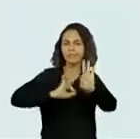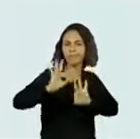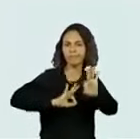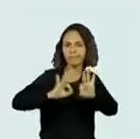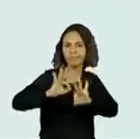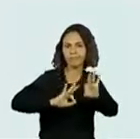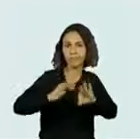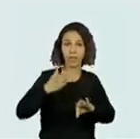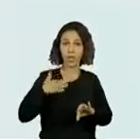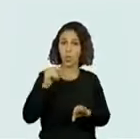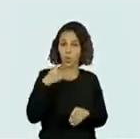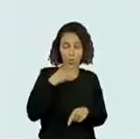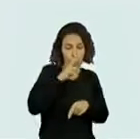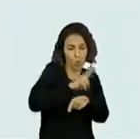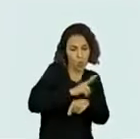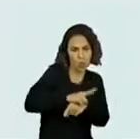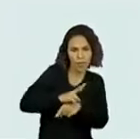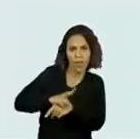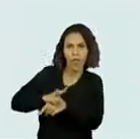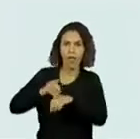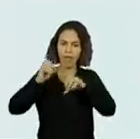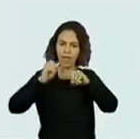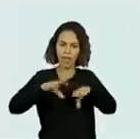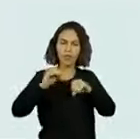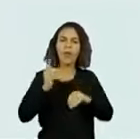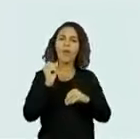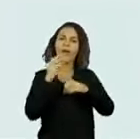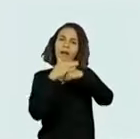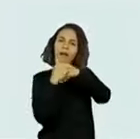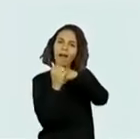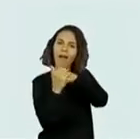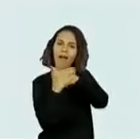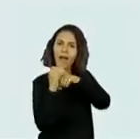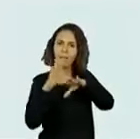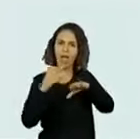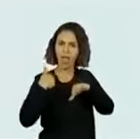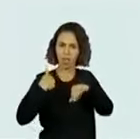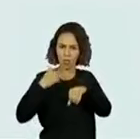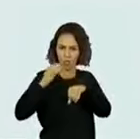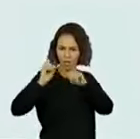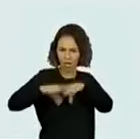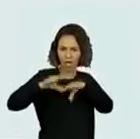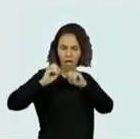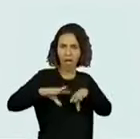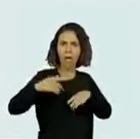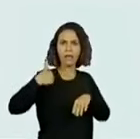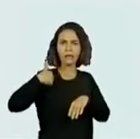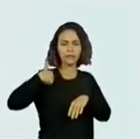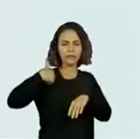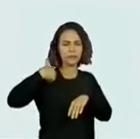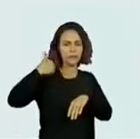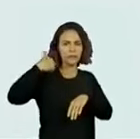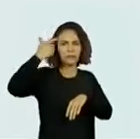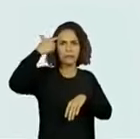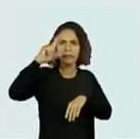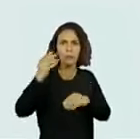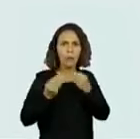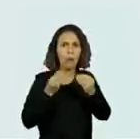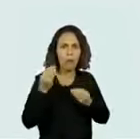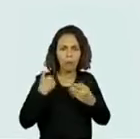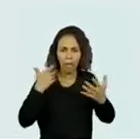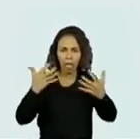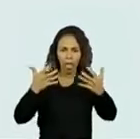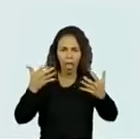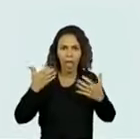Minha parte era cuidar, educar para ser gentil, mas a parte de lecionar, confesso que a ficha ainda não caiu. Esse dom de